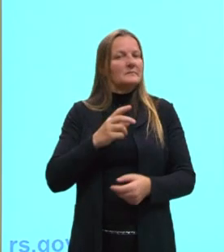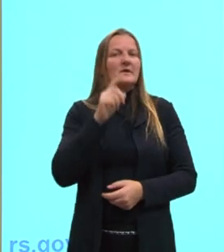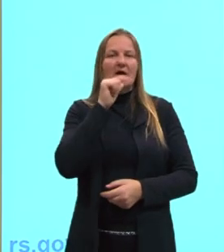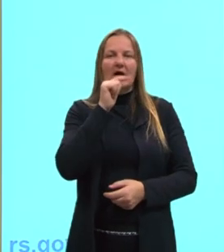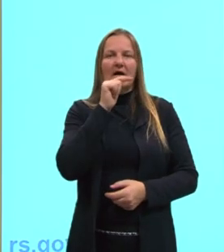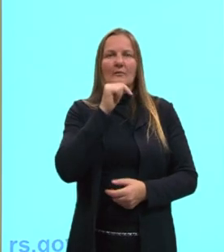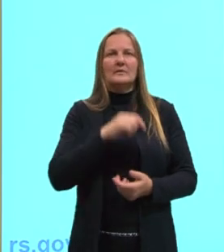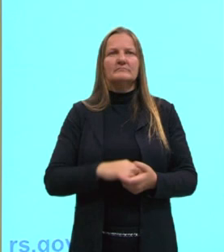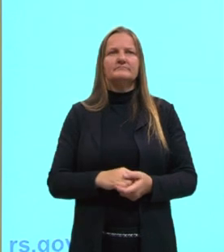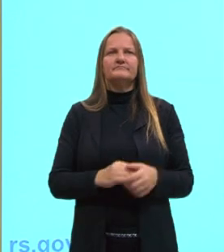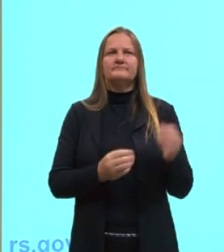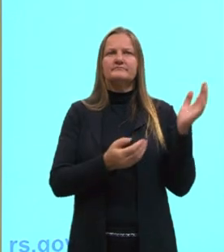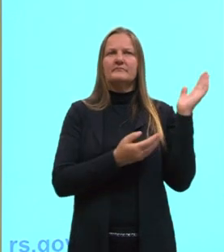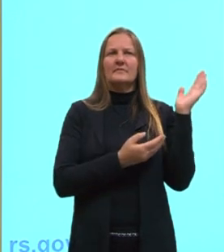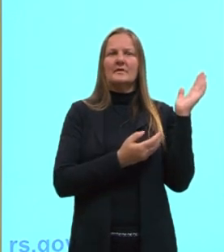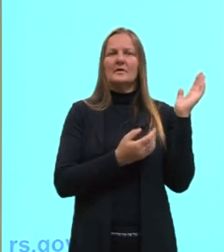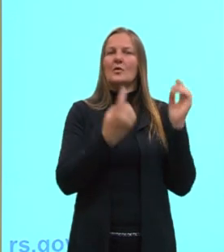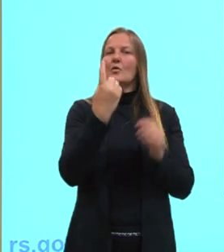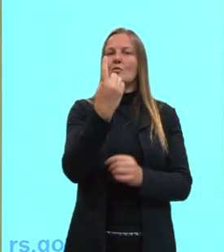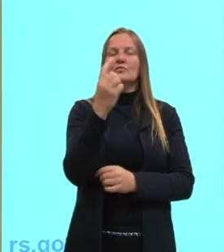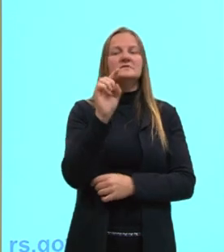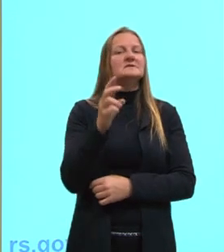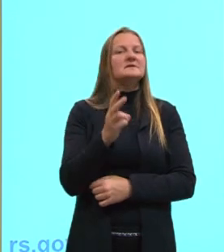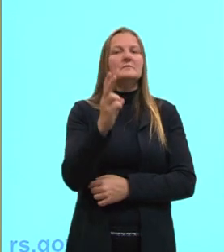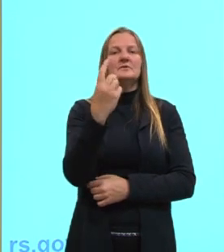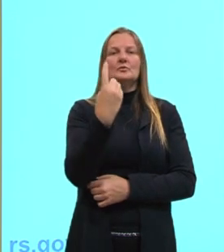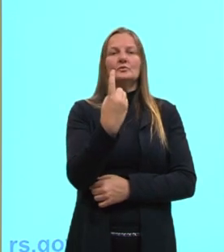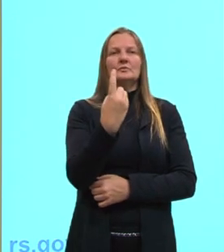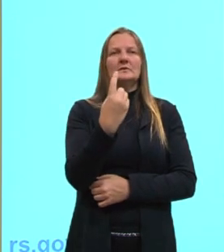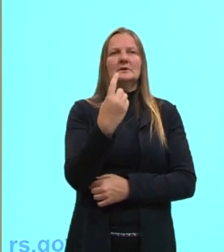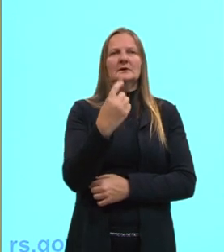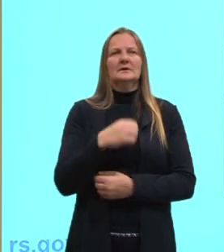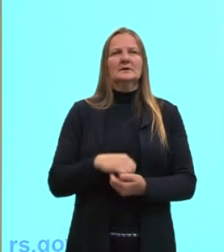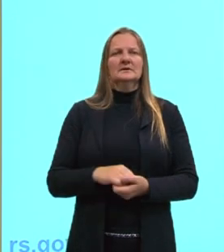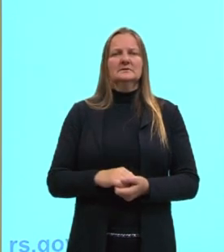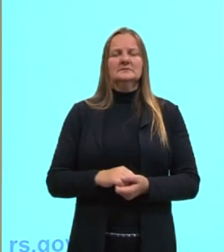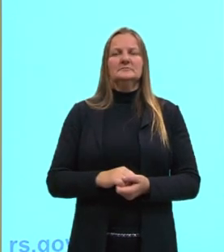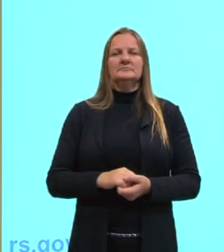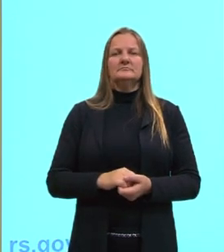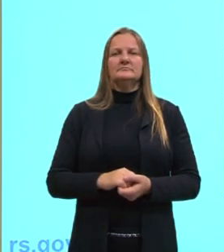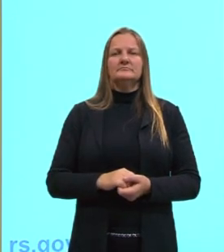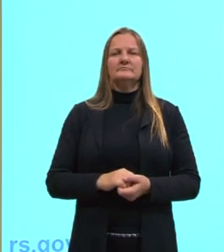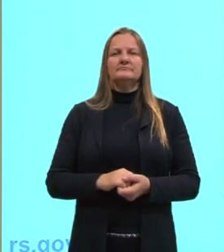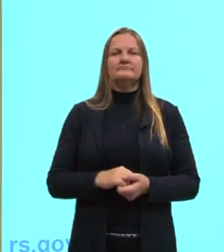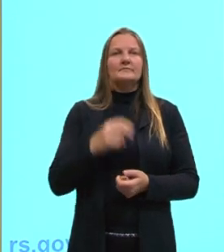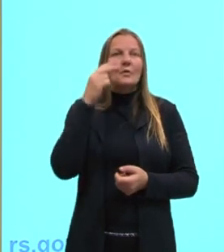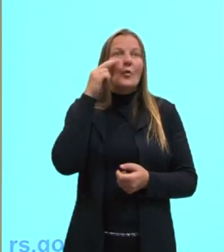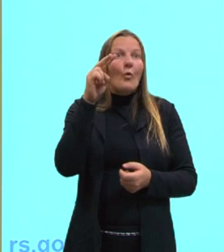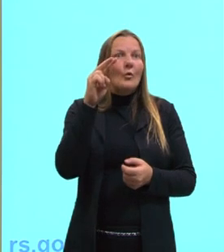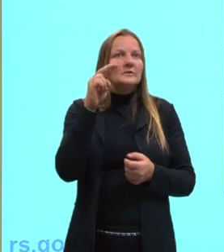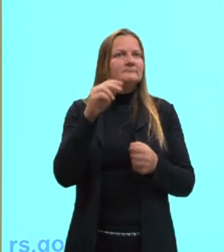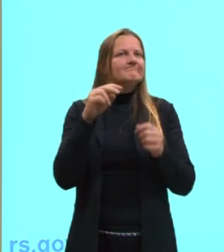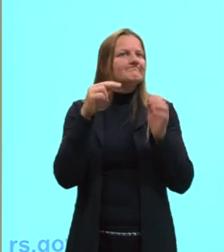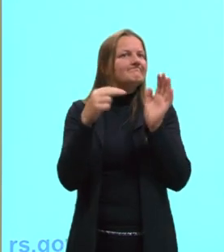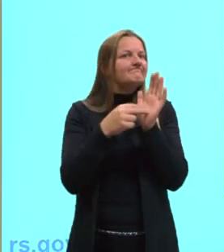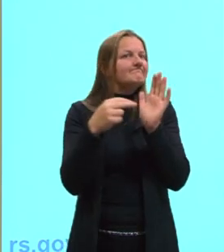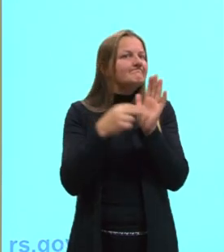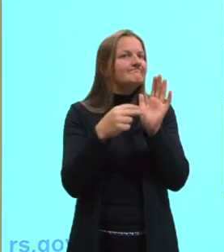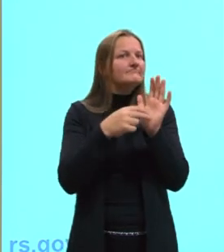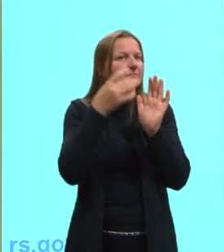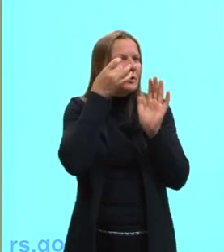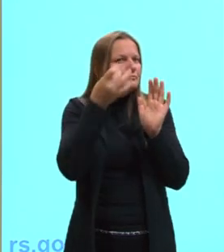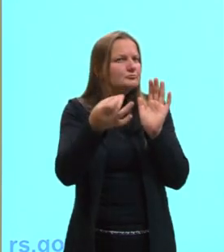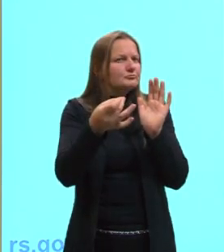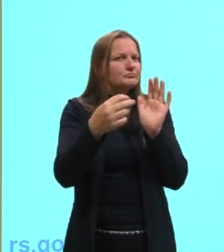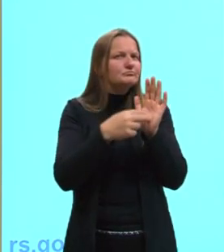calor específico da água é um. E aqui a gente tem as unidades, tá? Que a gente está usando. Vejam que aqui a gente já não está